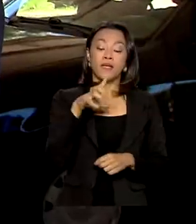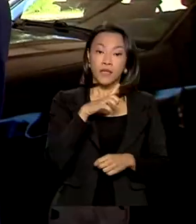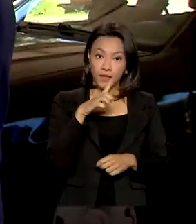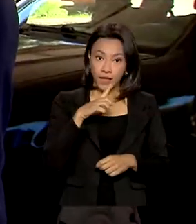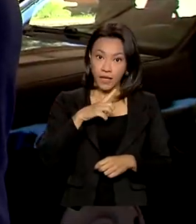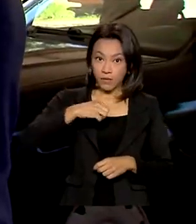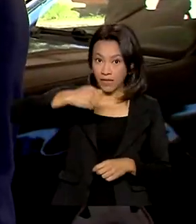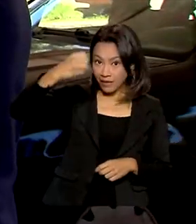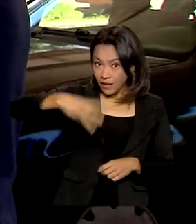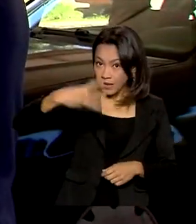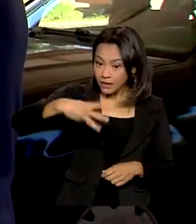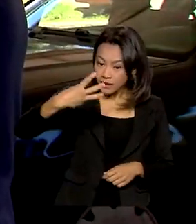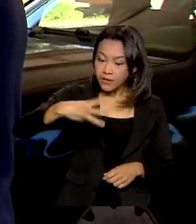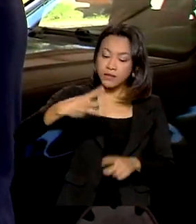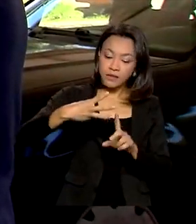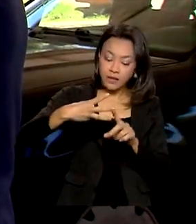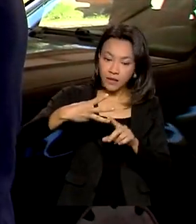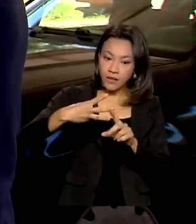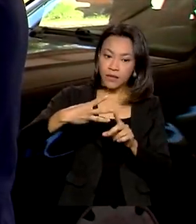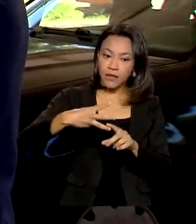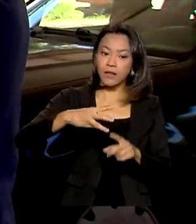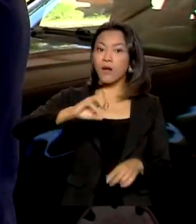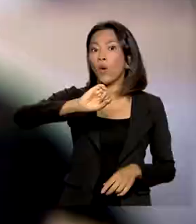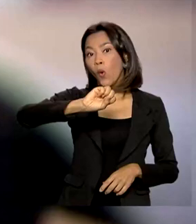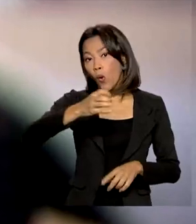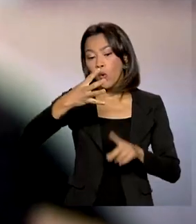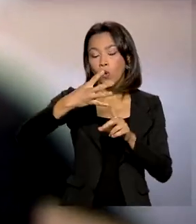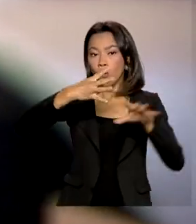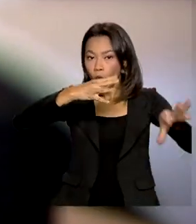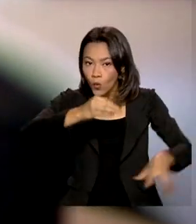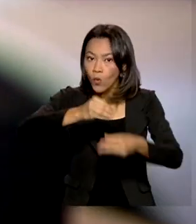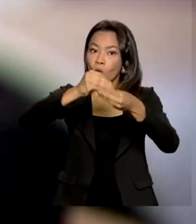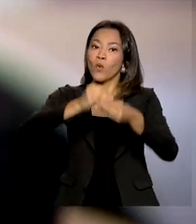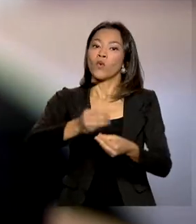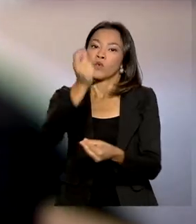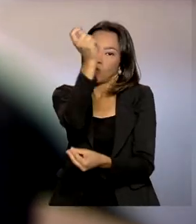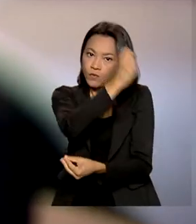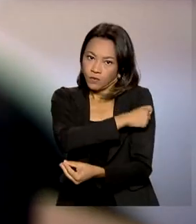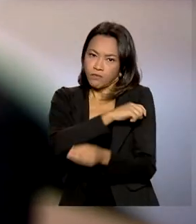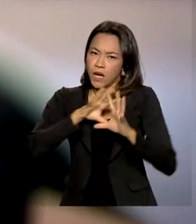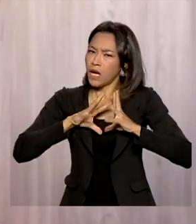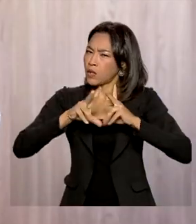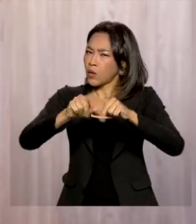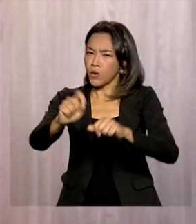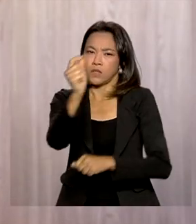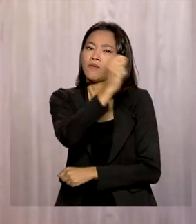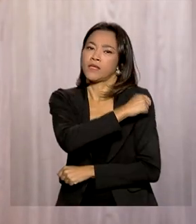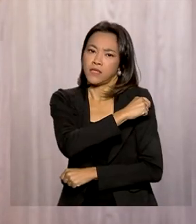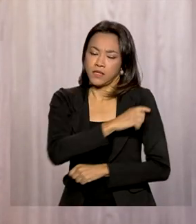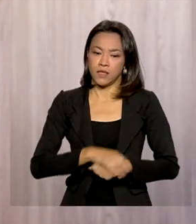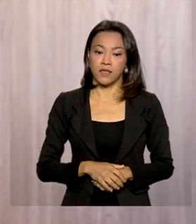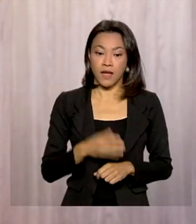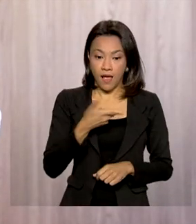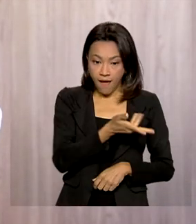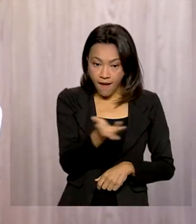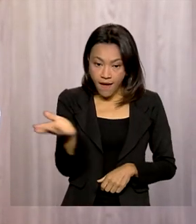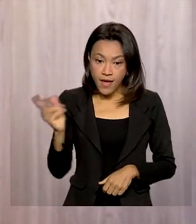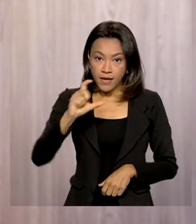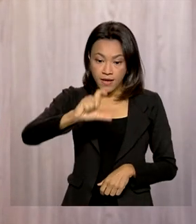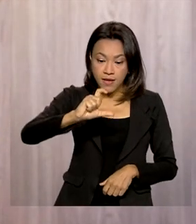uma terceira dose ou dose de reforço para todas as vacinas. Essas doses de vacina